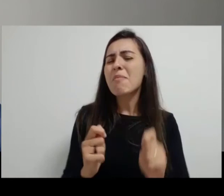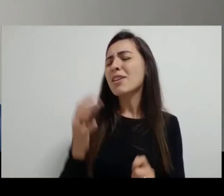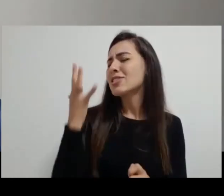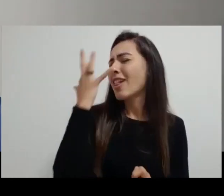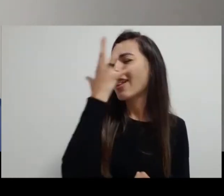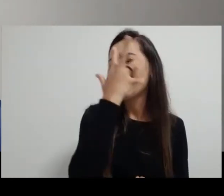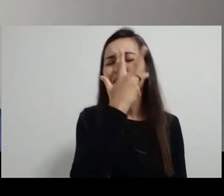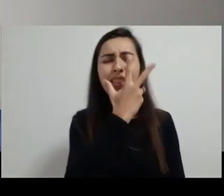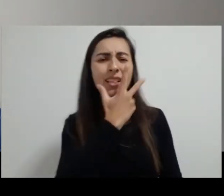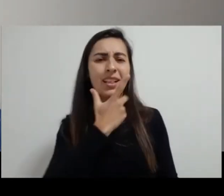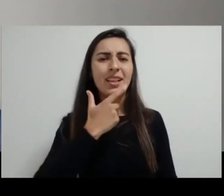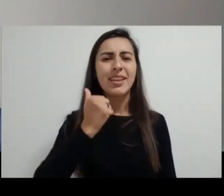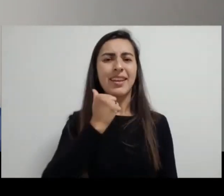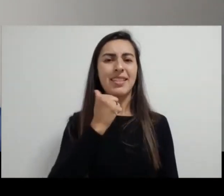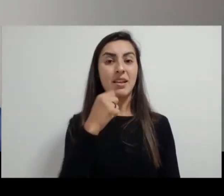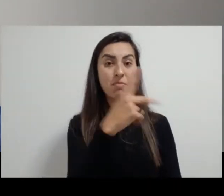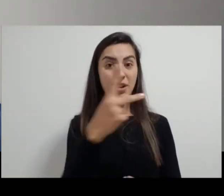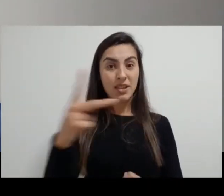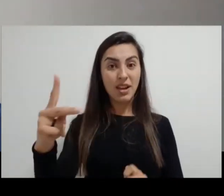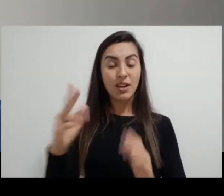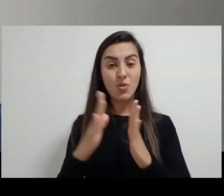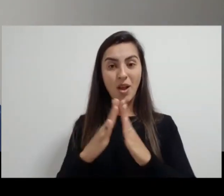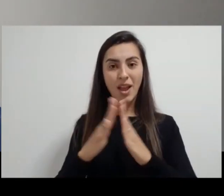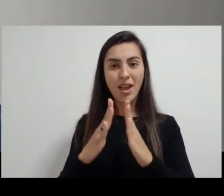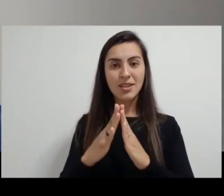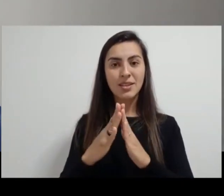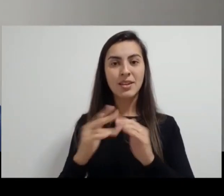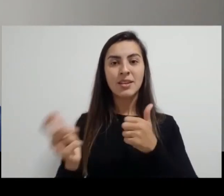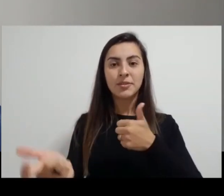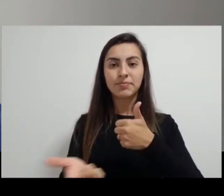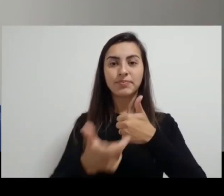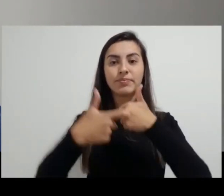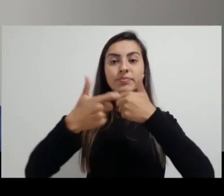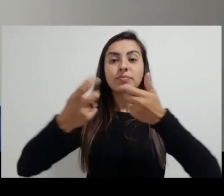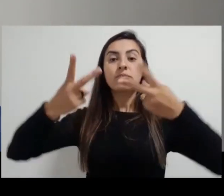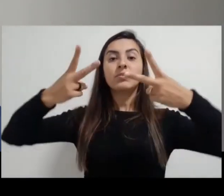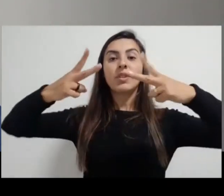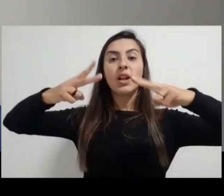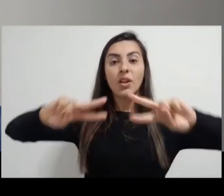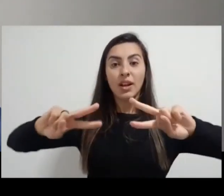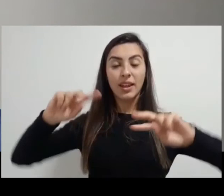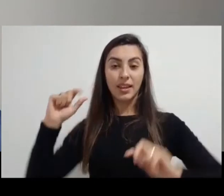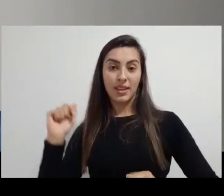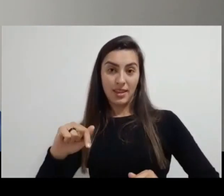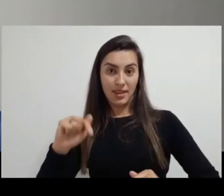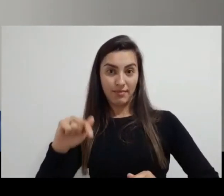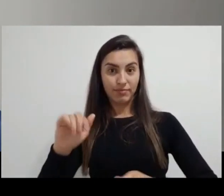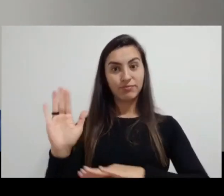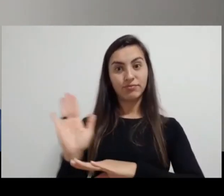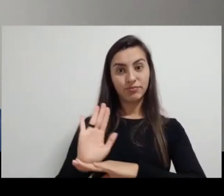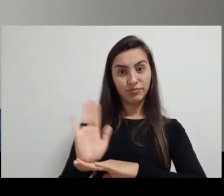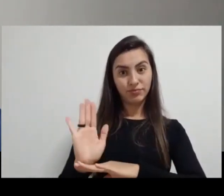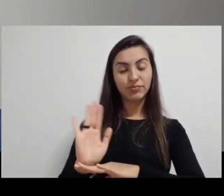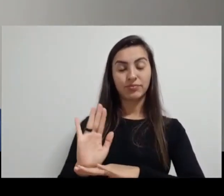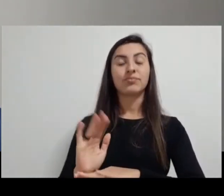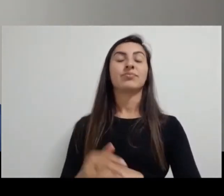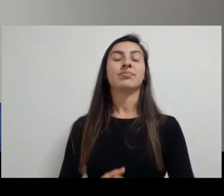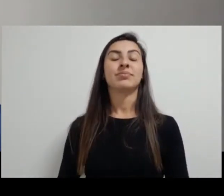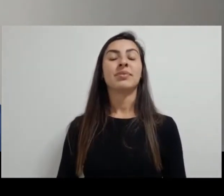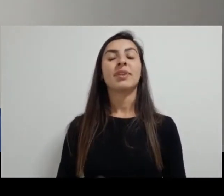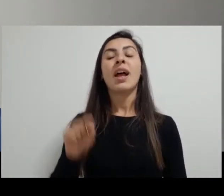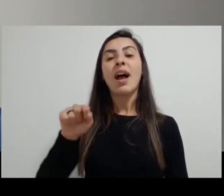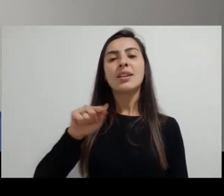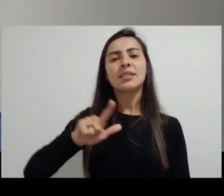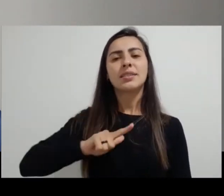belíssima, para ter também no seu oratório, acesse o link do por dentro da sacristia.com.br.